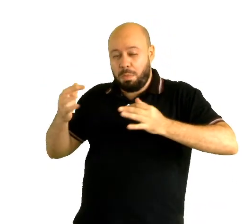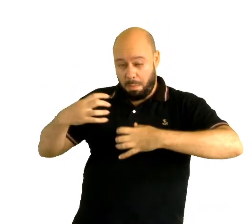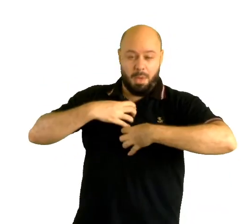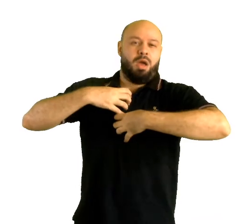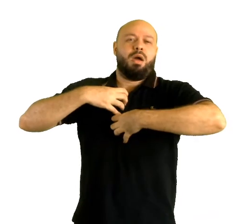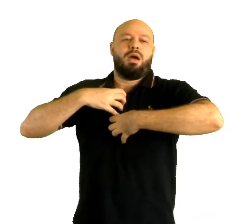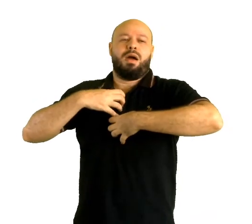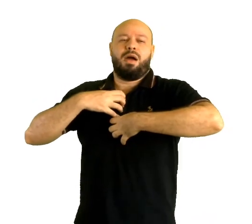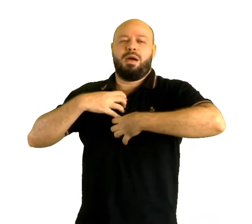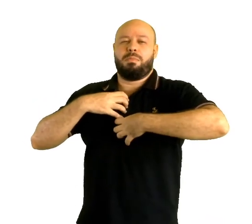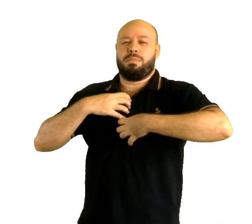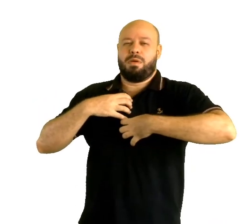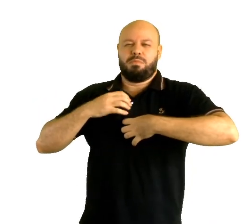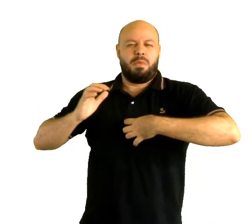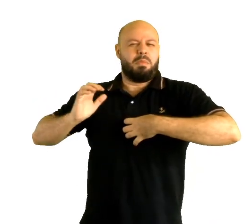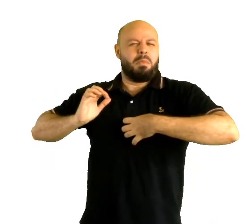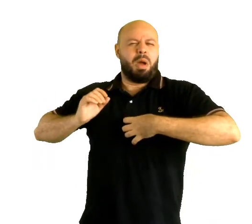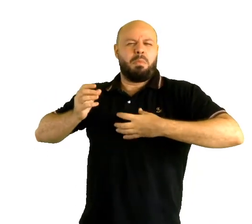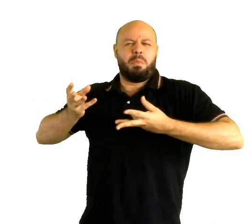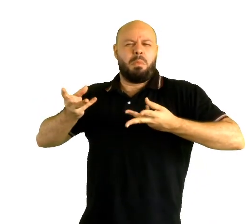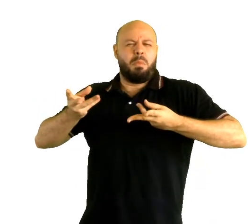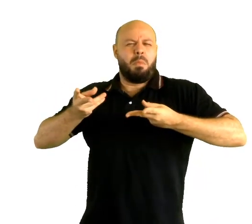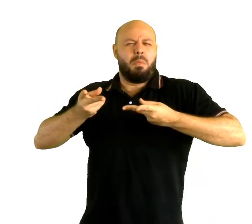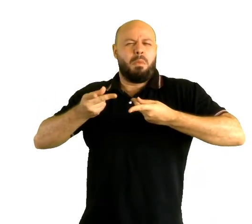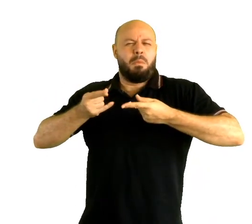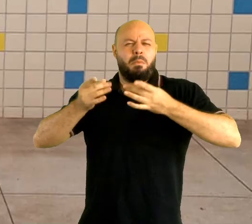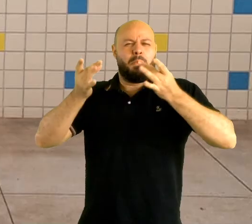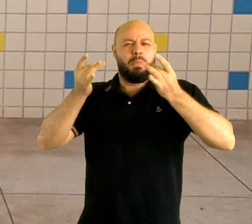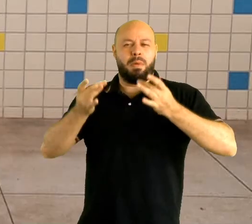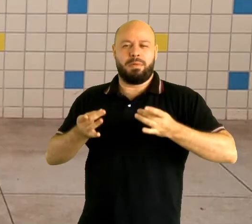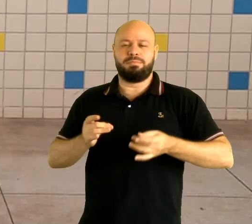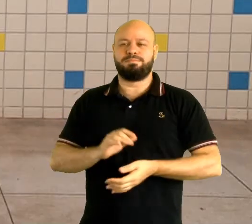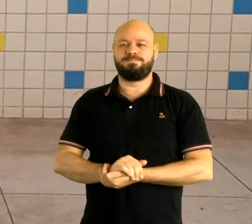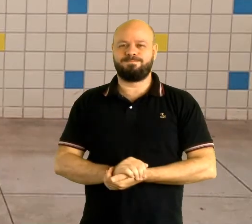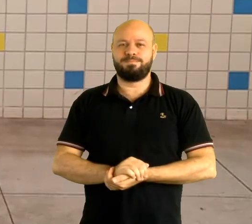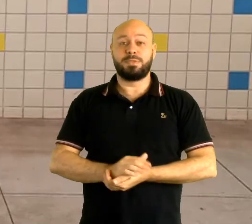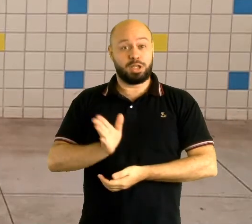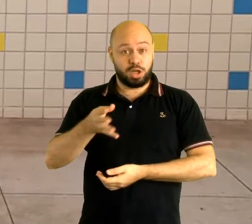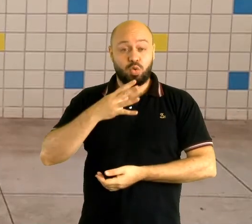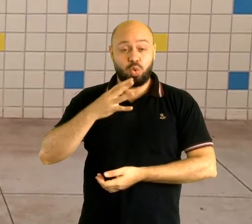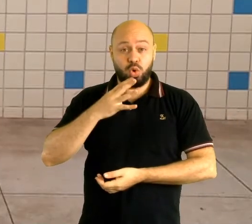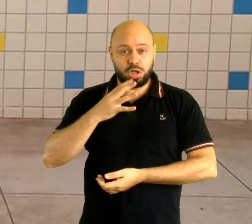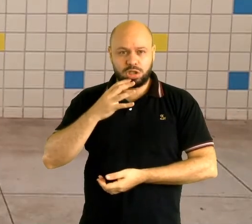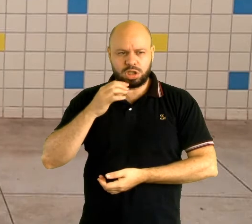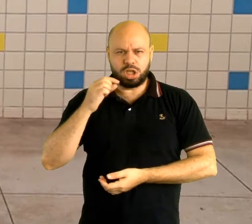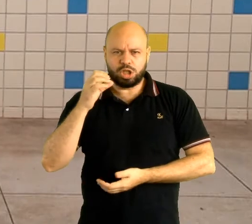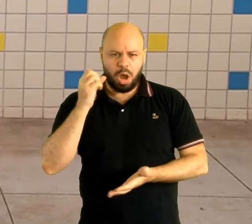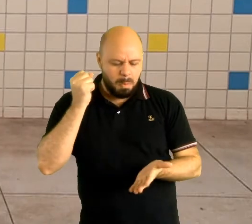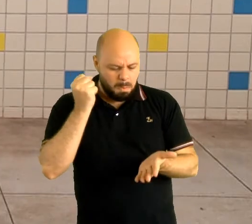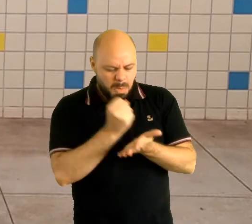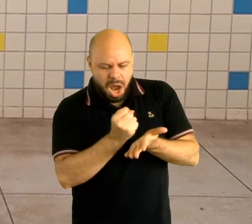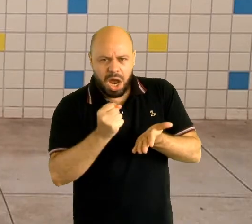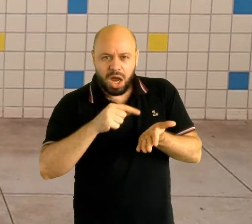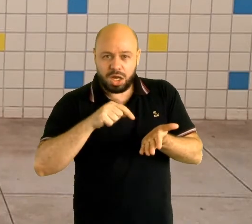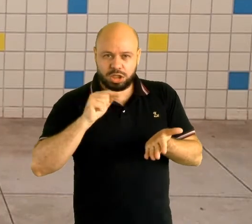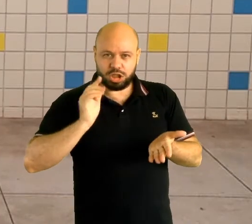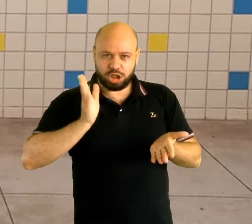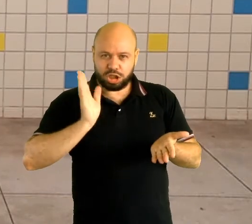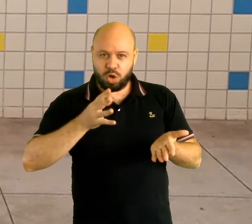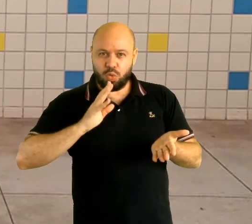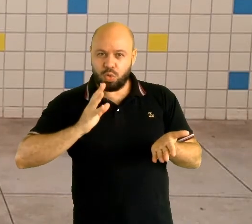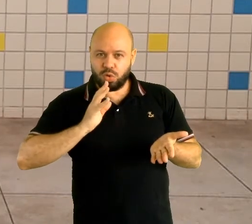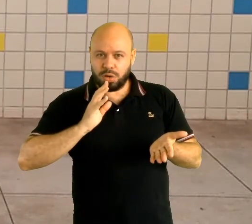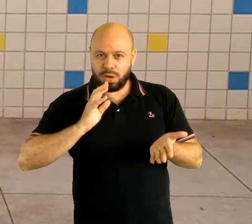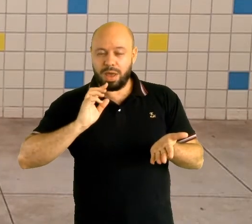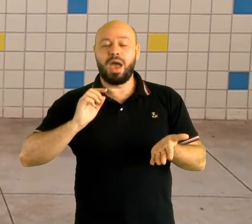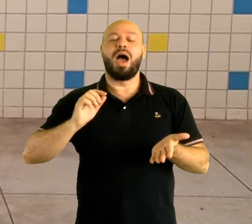riqueza imensa de detalhes. Vocês já conheciam as xilogravuras? Vocês já conheciam esses